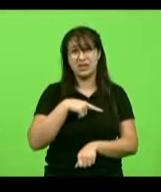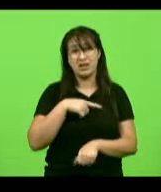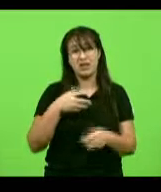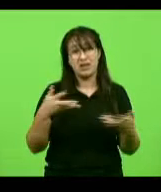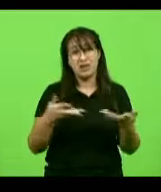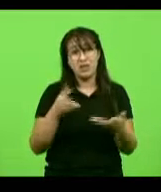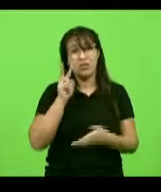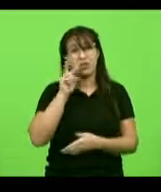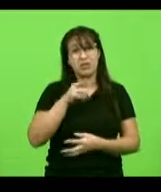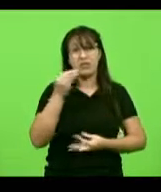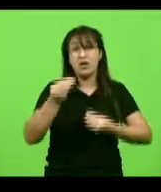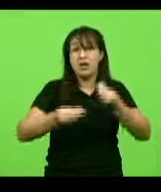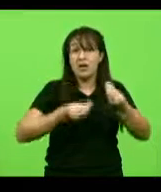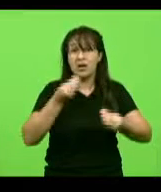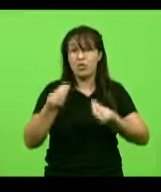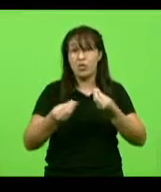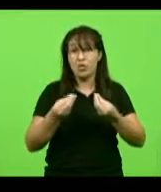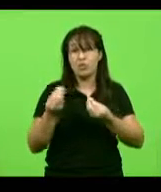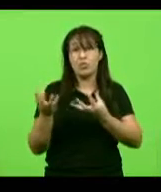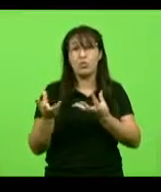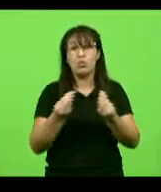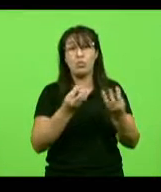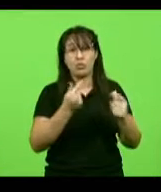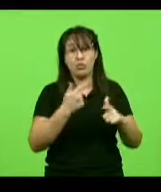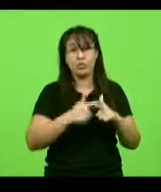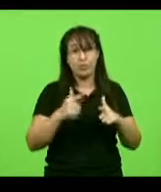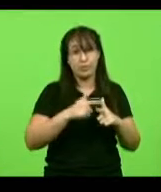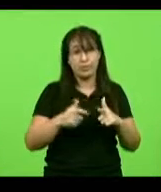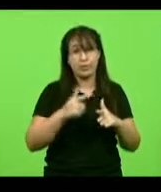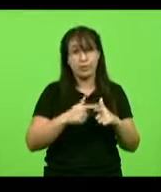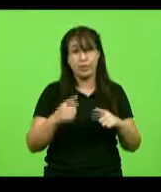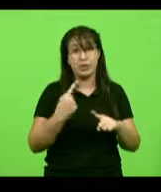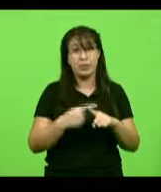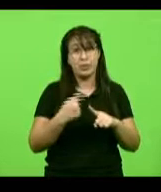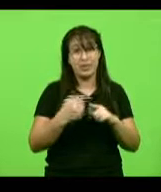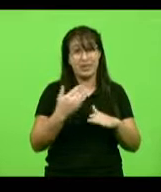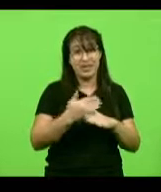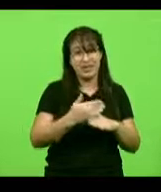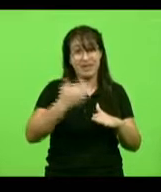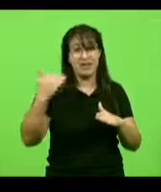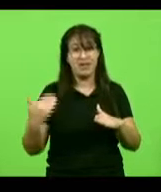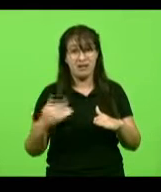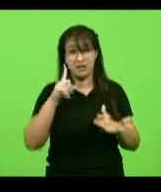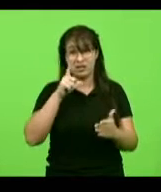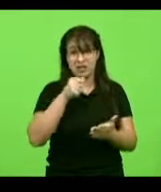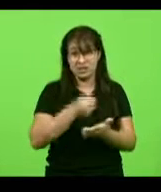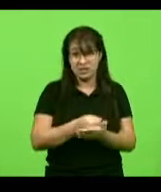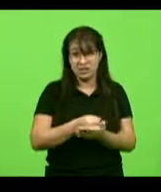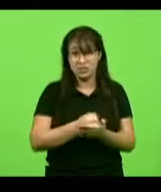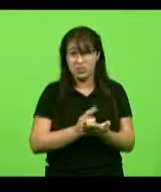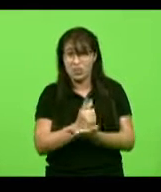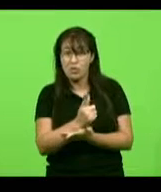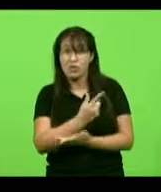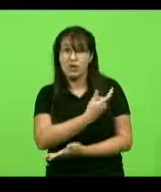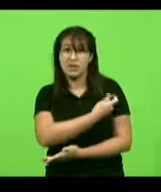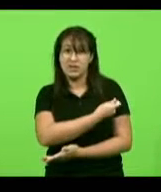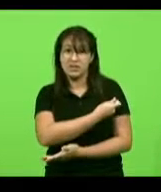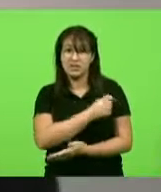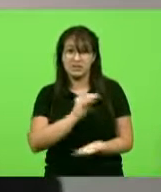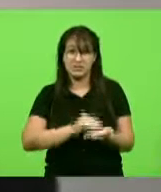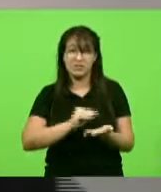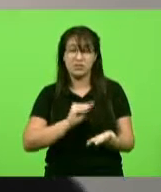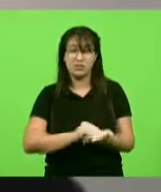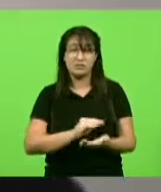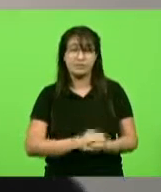consequências agora com essa mortalidade enorme que está acontecendo no Brasil. Então, nesse Dia Mundial da